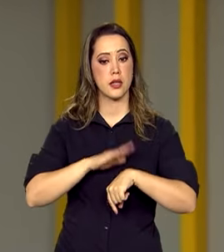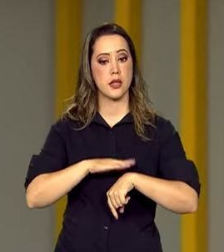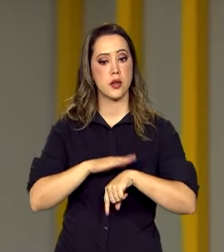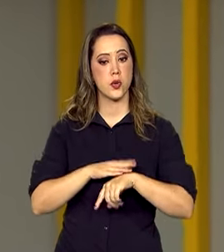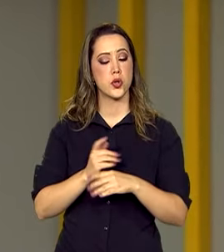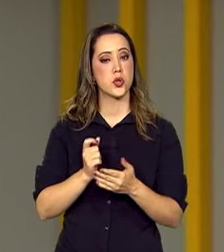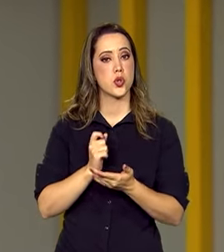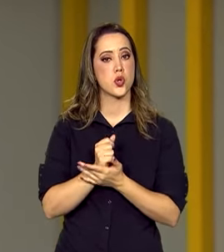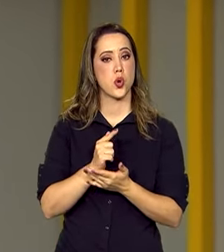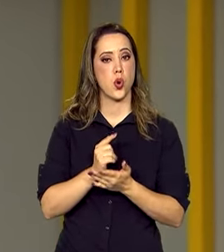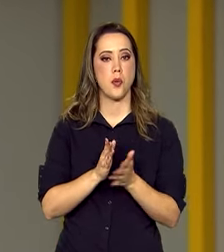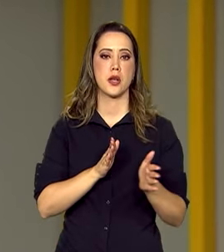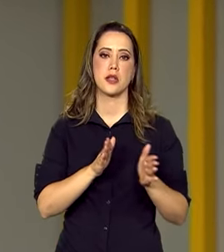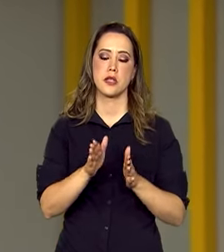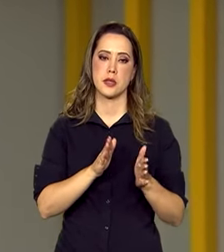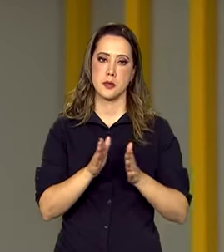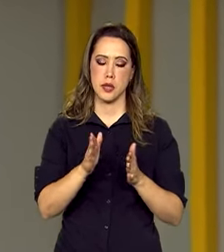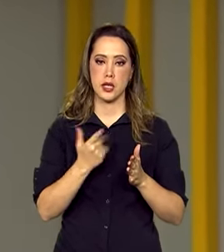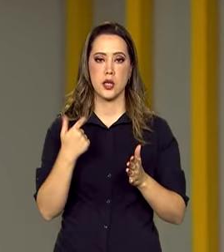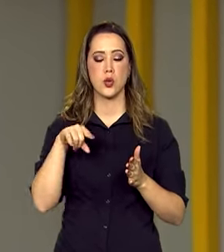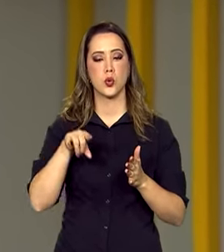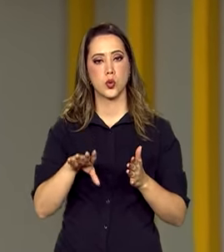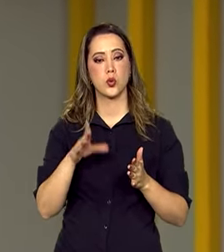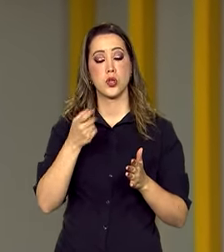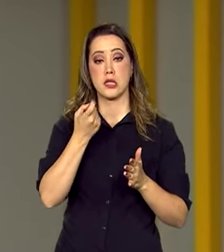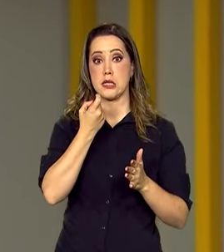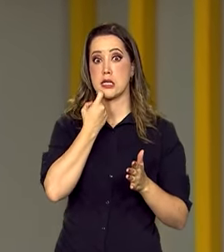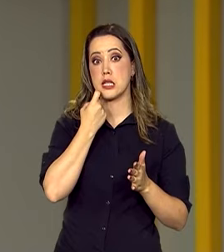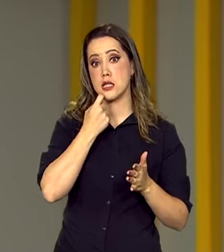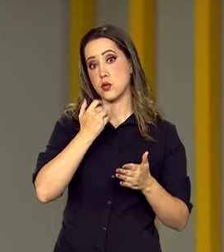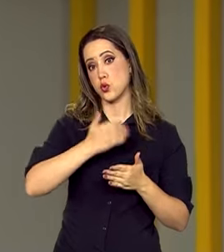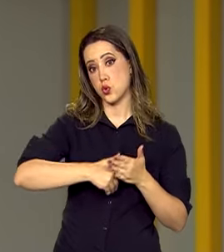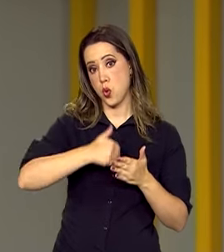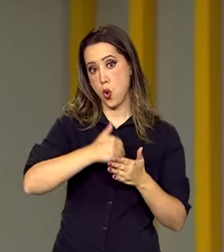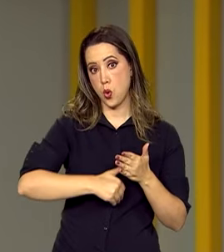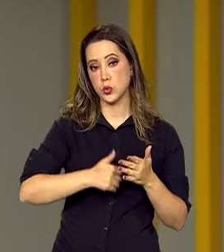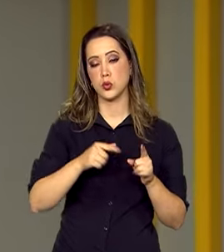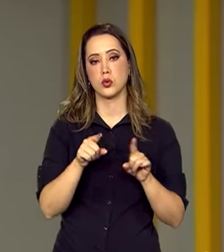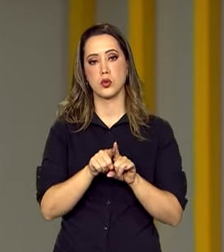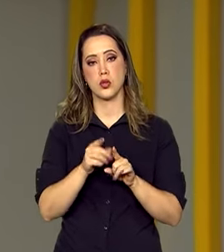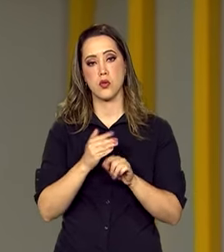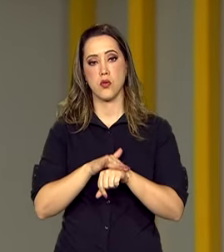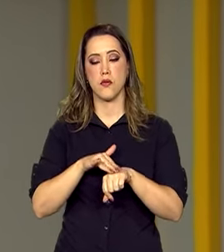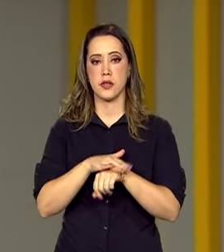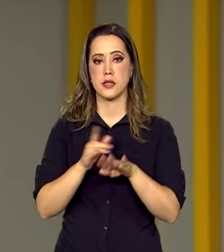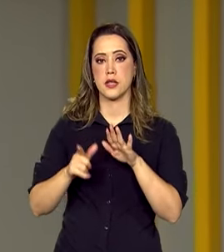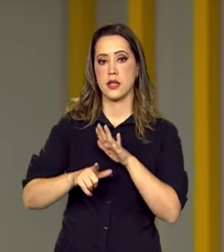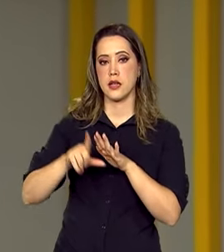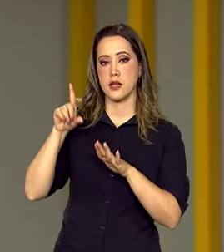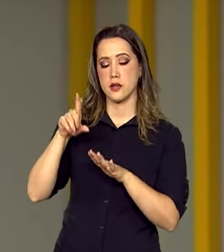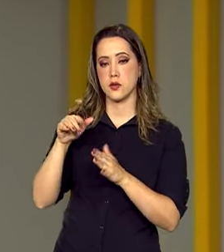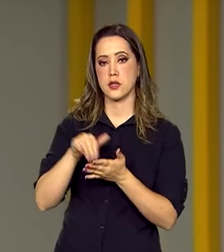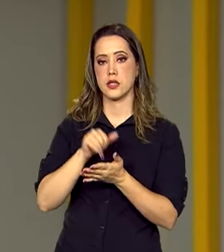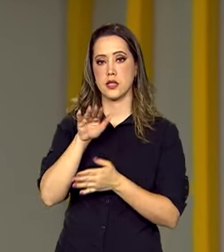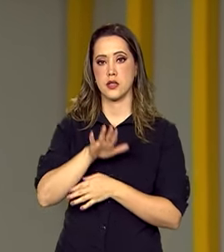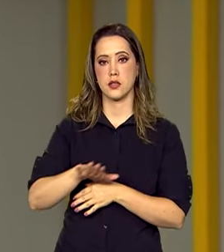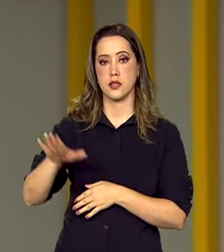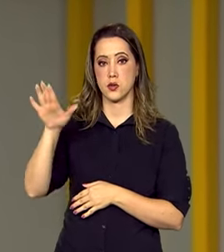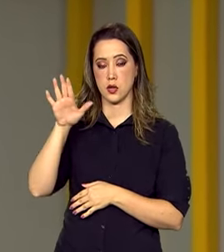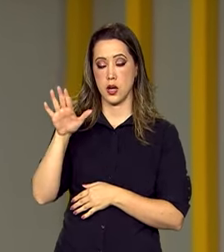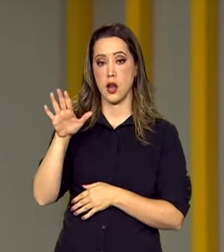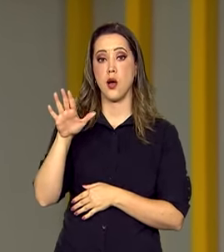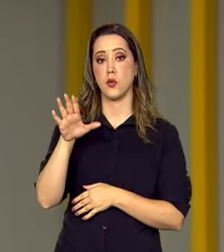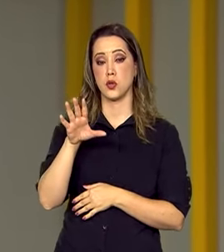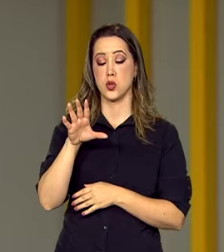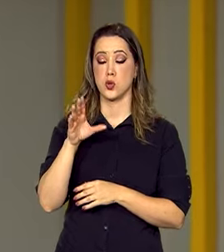compras nesse período da Black Friday, eu conversei mais cedo com o Secretário Nacional de Defesa do Consumidor, o Adida Mouz.